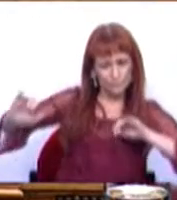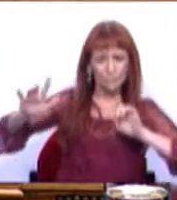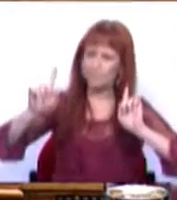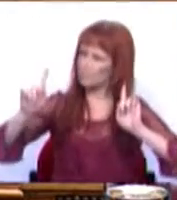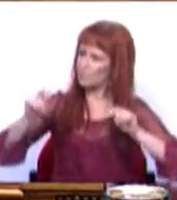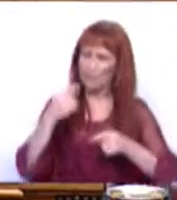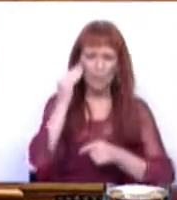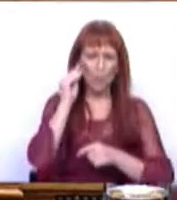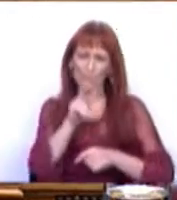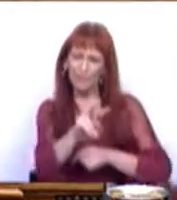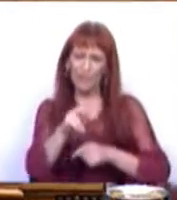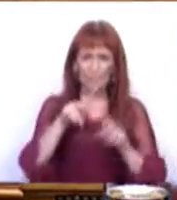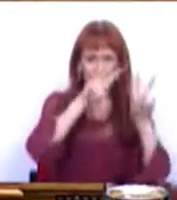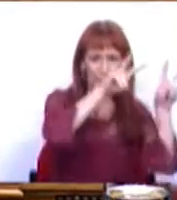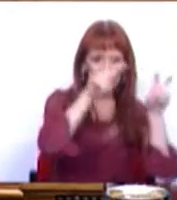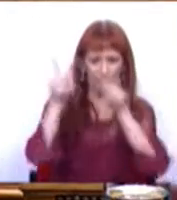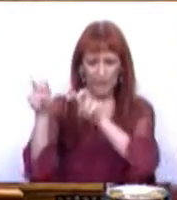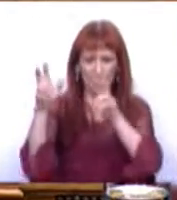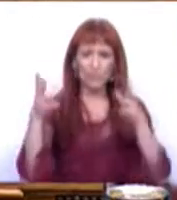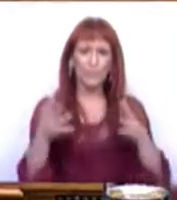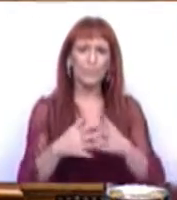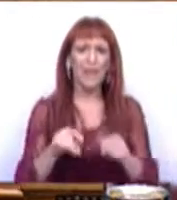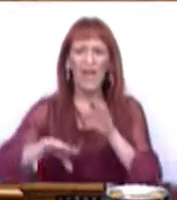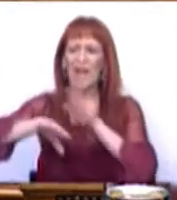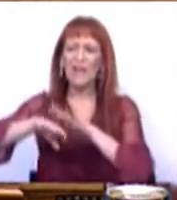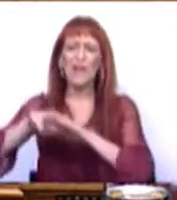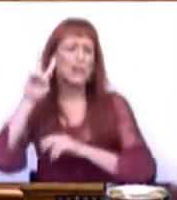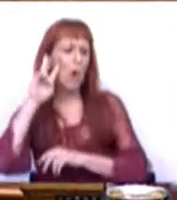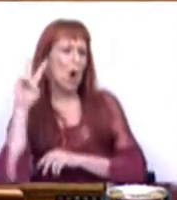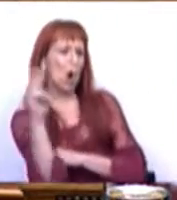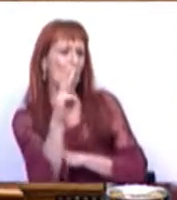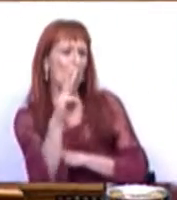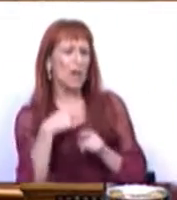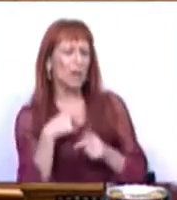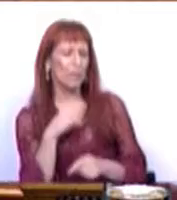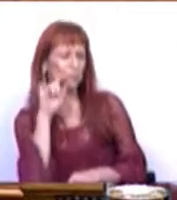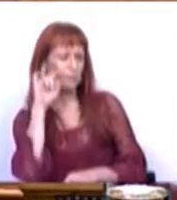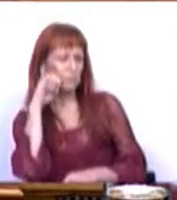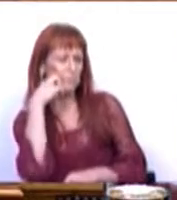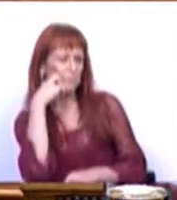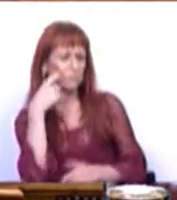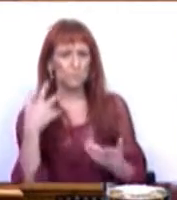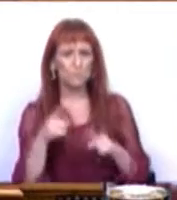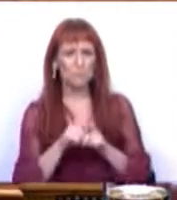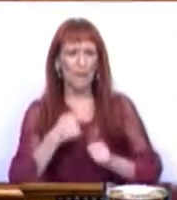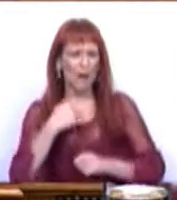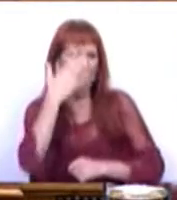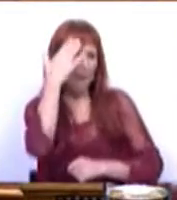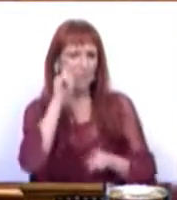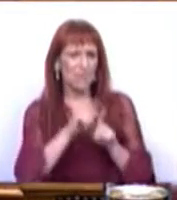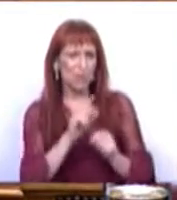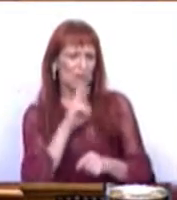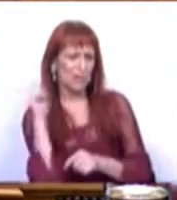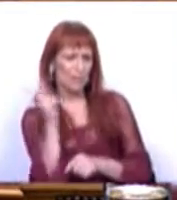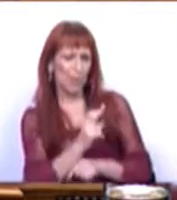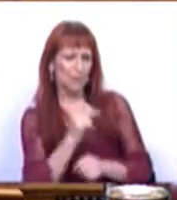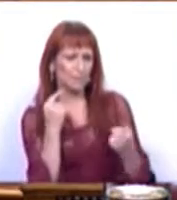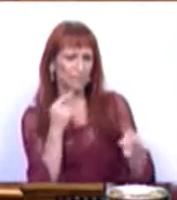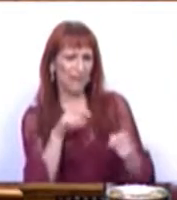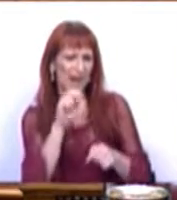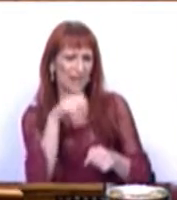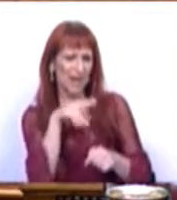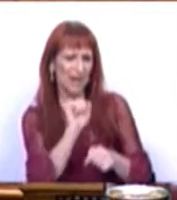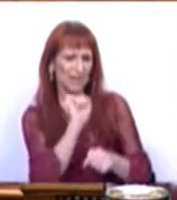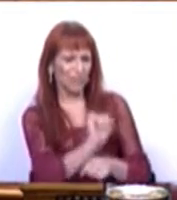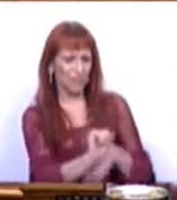nesta abordagem, nestas matérias. A direita olha com desconfiança para a capacidade de resposta do